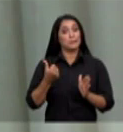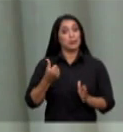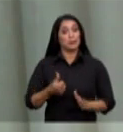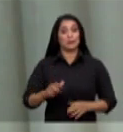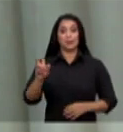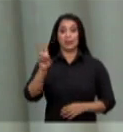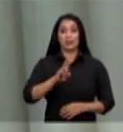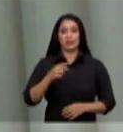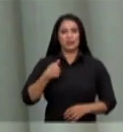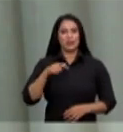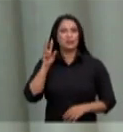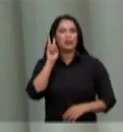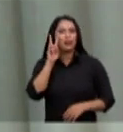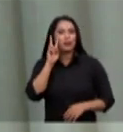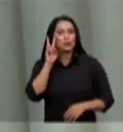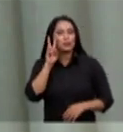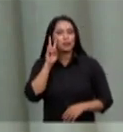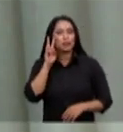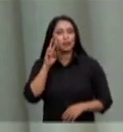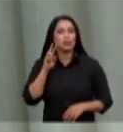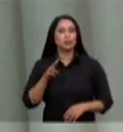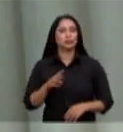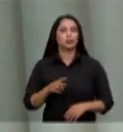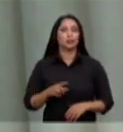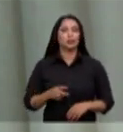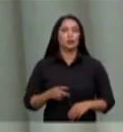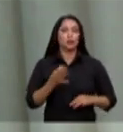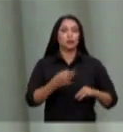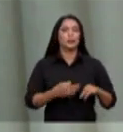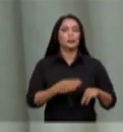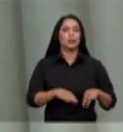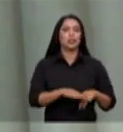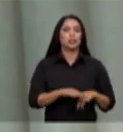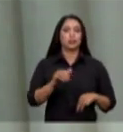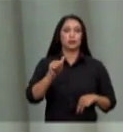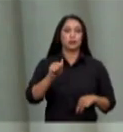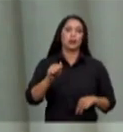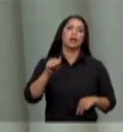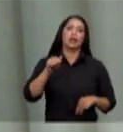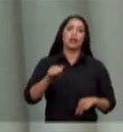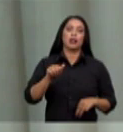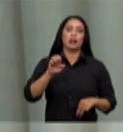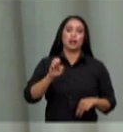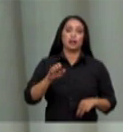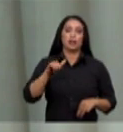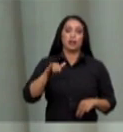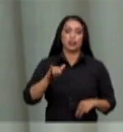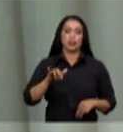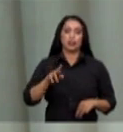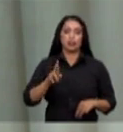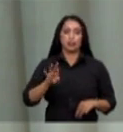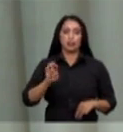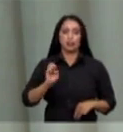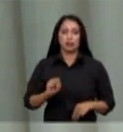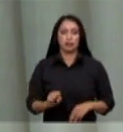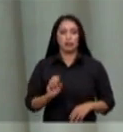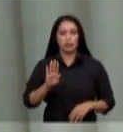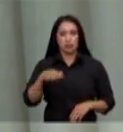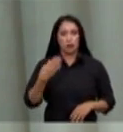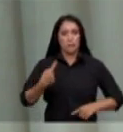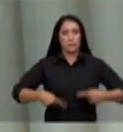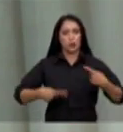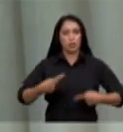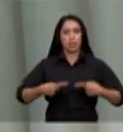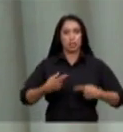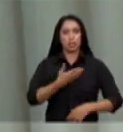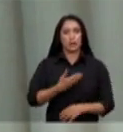eu fiquei me lembrando aqui do ministro Ayres Brito quando inaugurou esse modelo de política pública